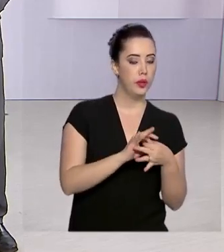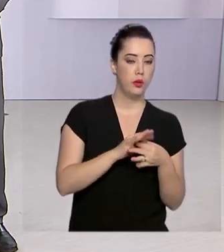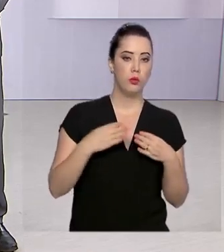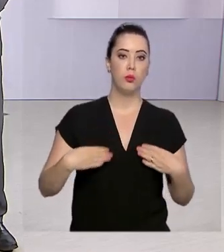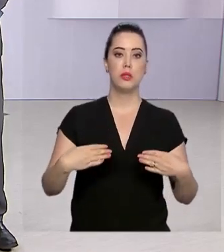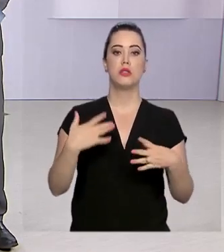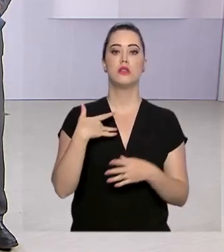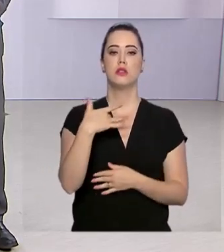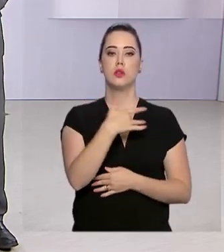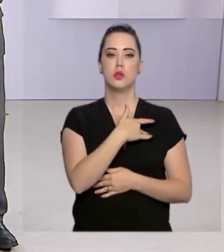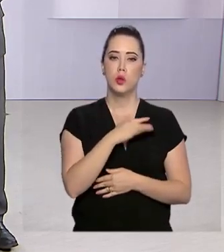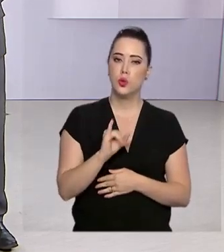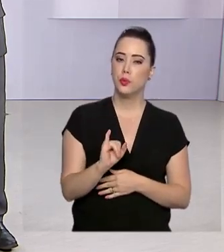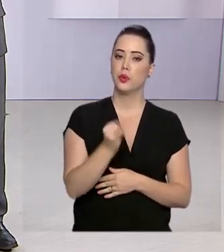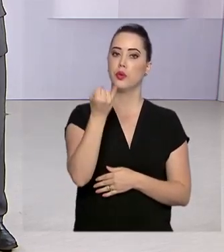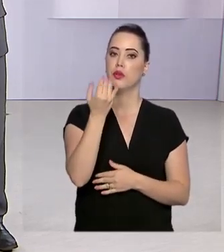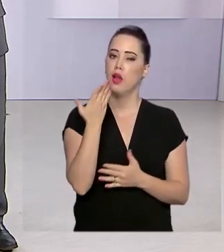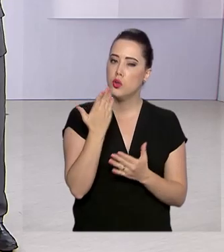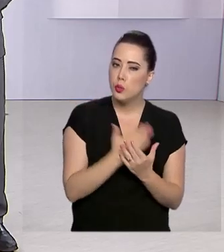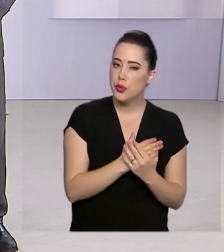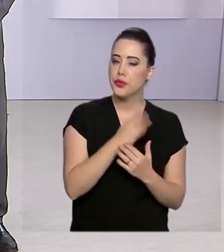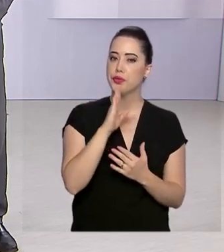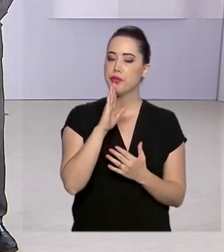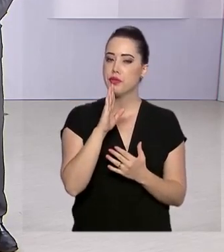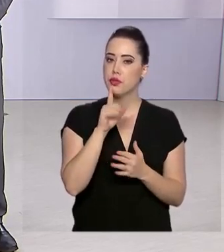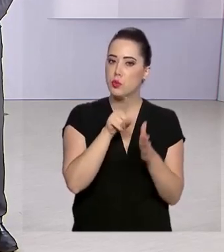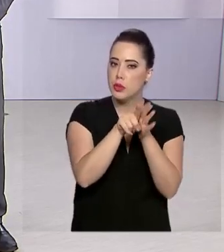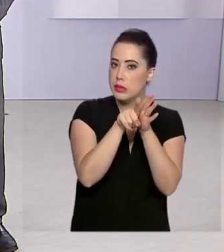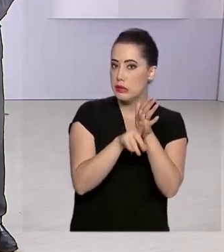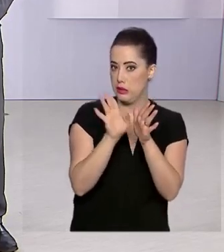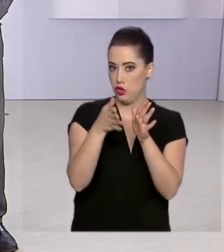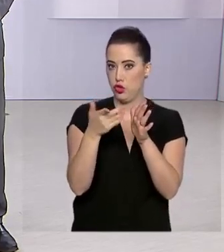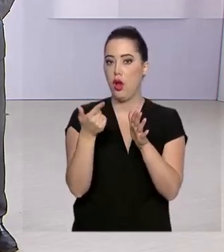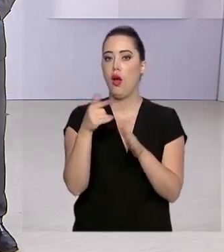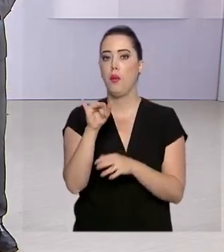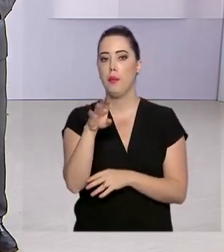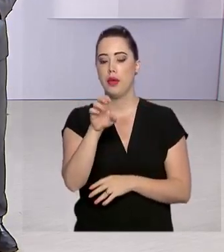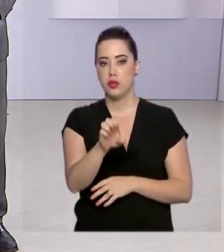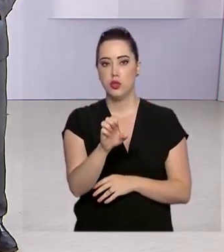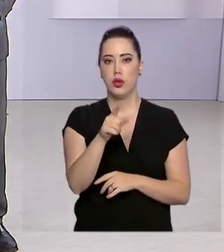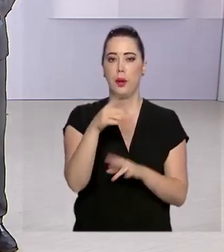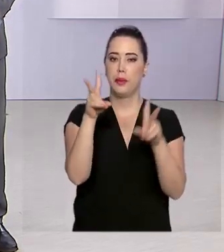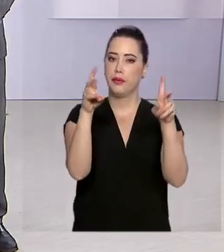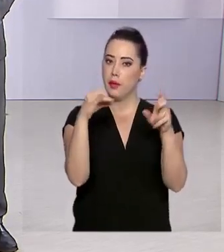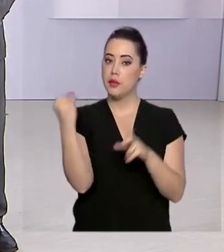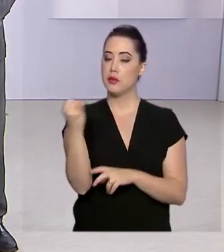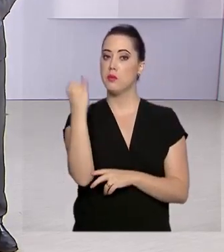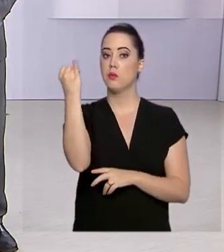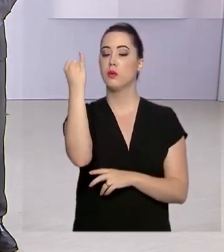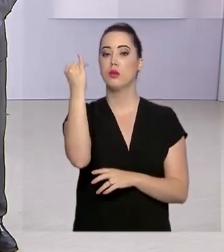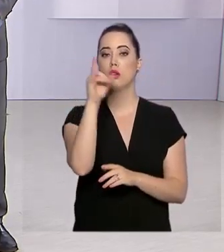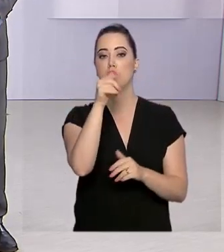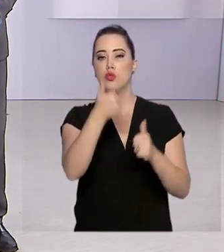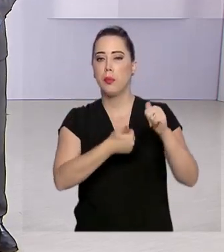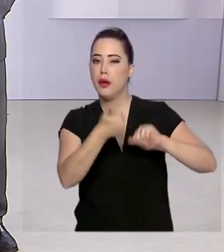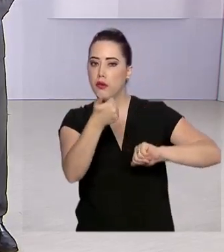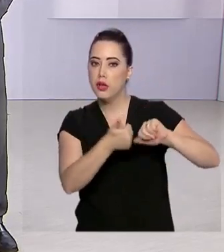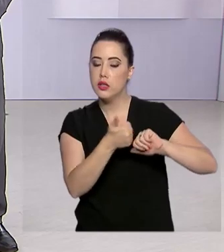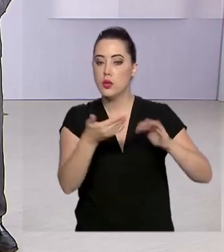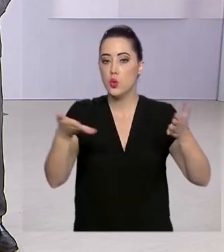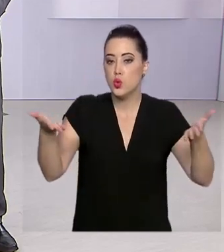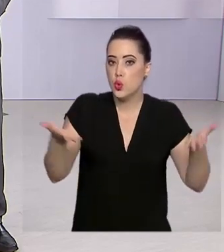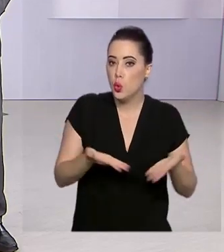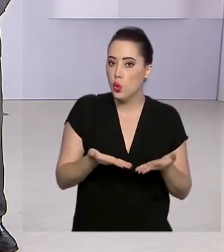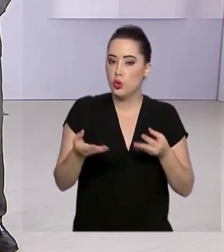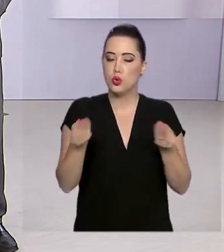o Ministério da Saúde vai aproveitar os inquéritos já realizados pelo IBGE para incluir assuntos relevantes para a avaliação do momento atual